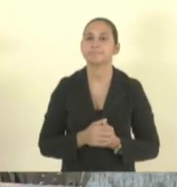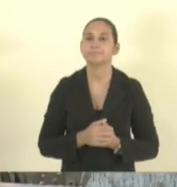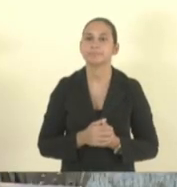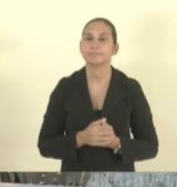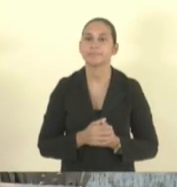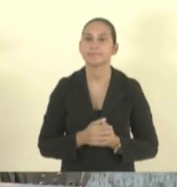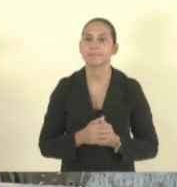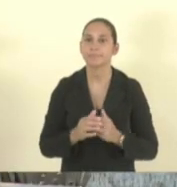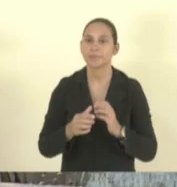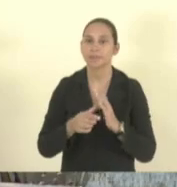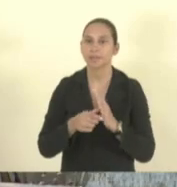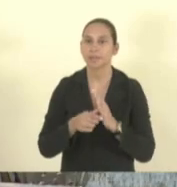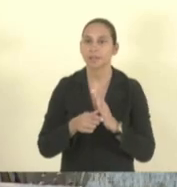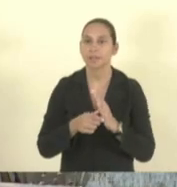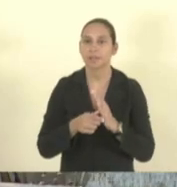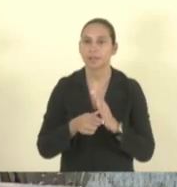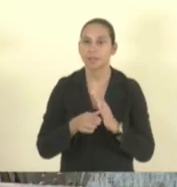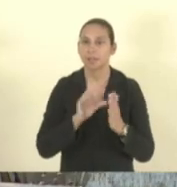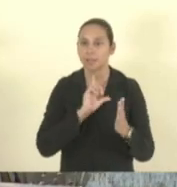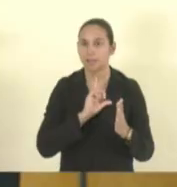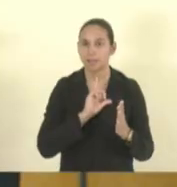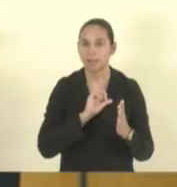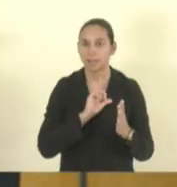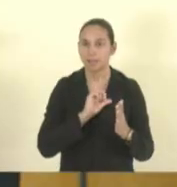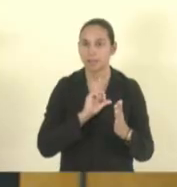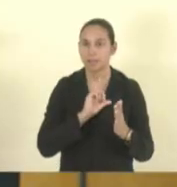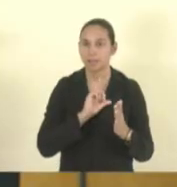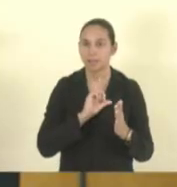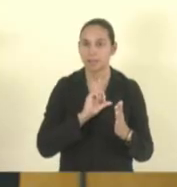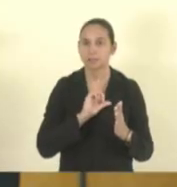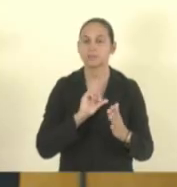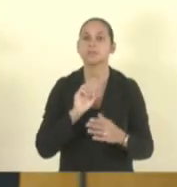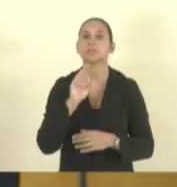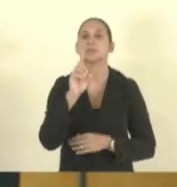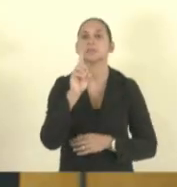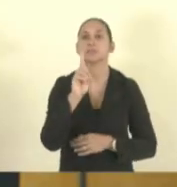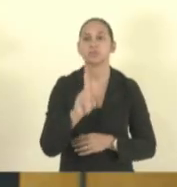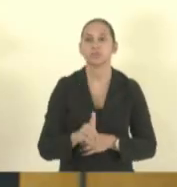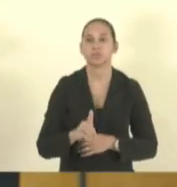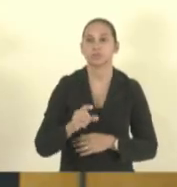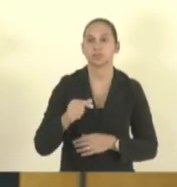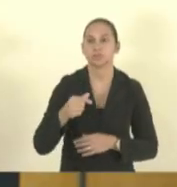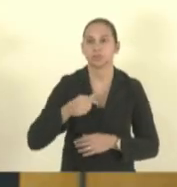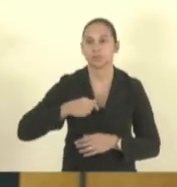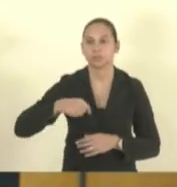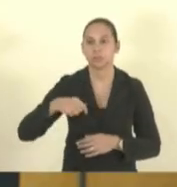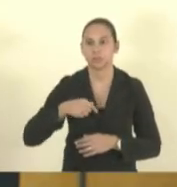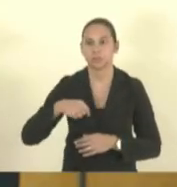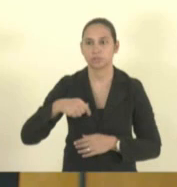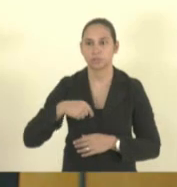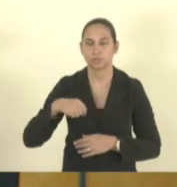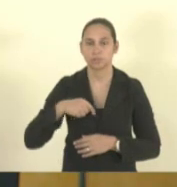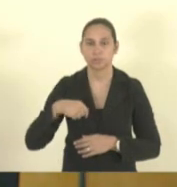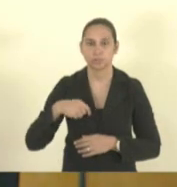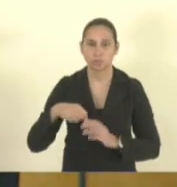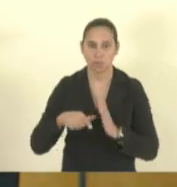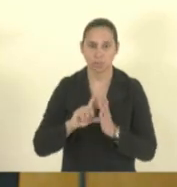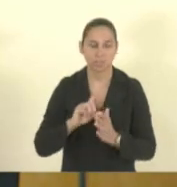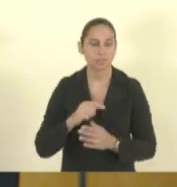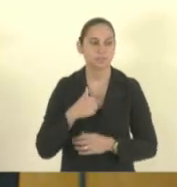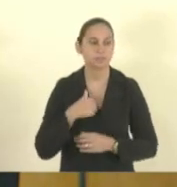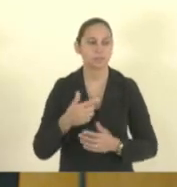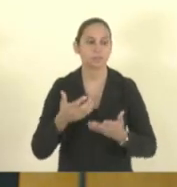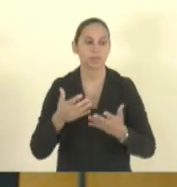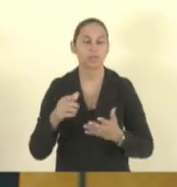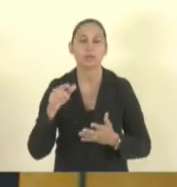gerente gerente da sedu da educação especial só gostaria de registrar a presença aqui dos